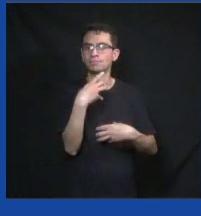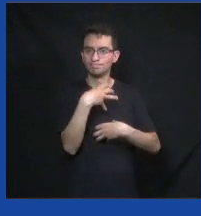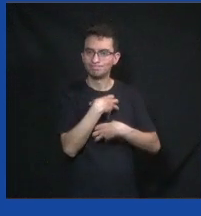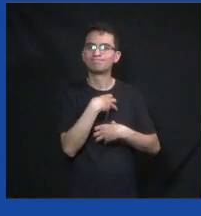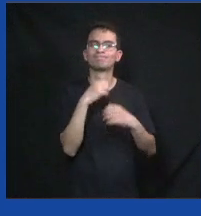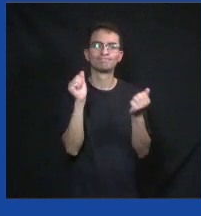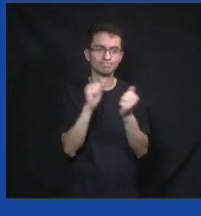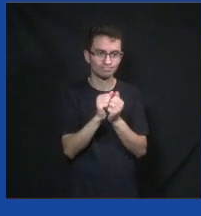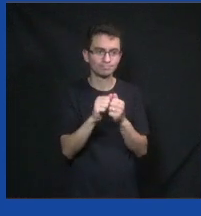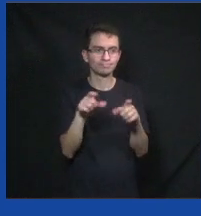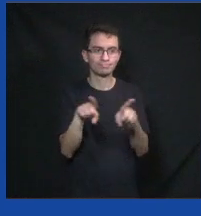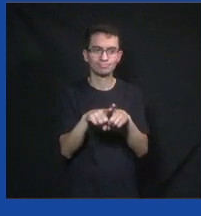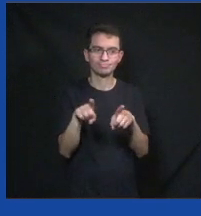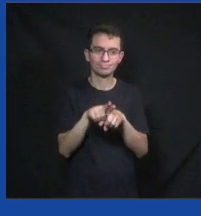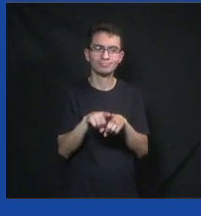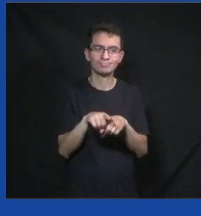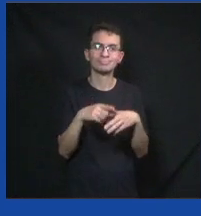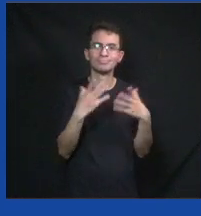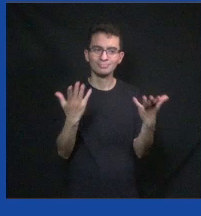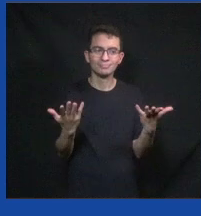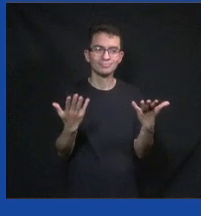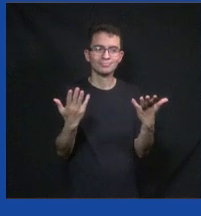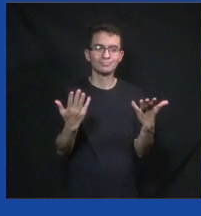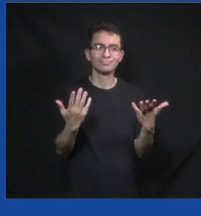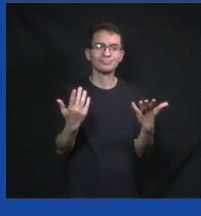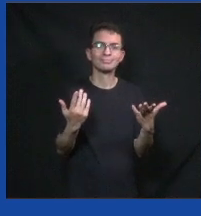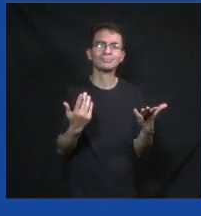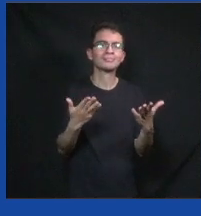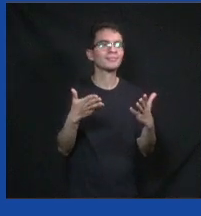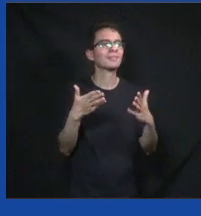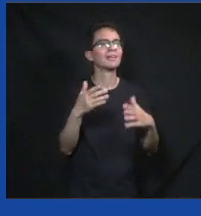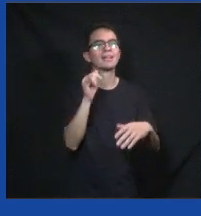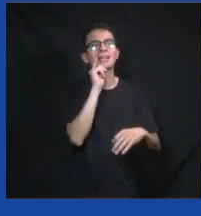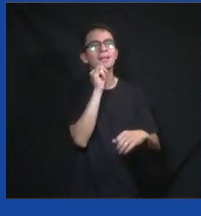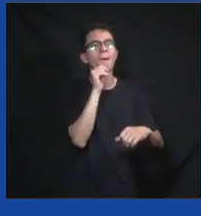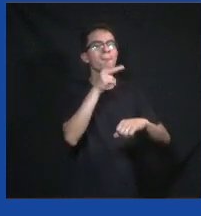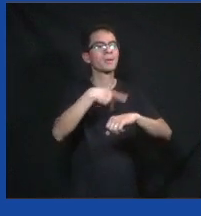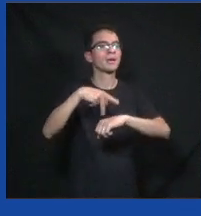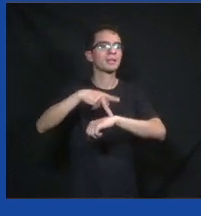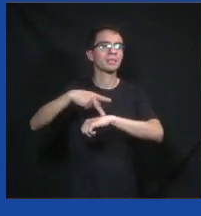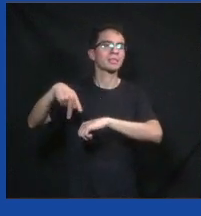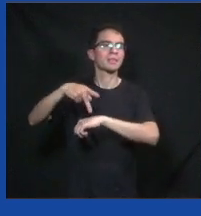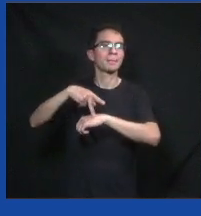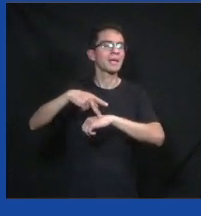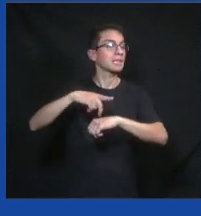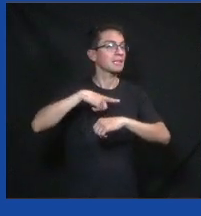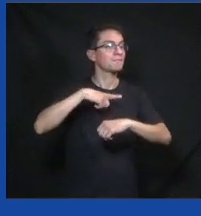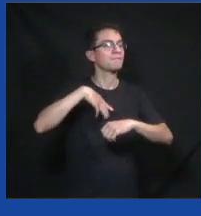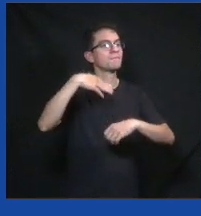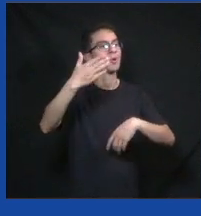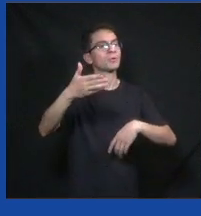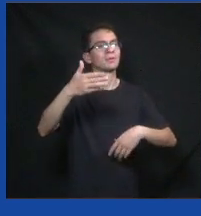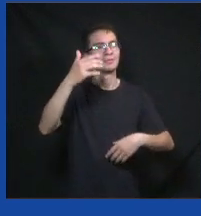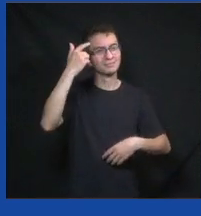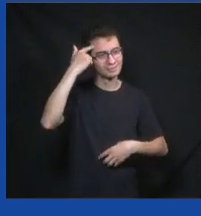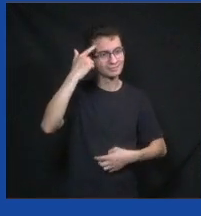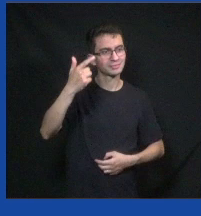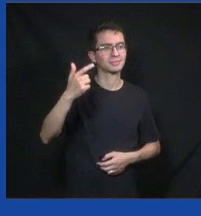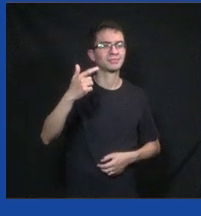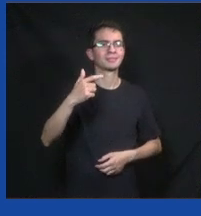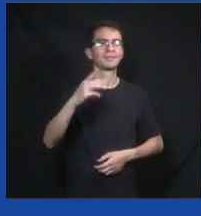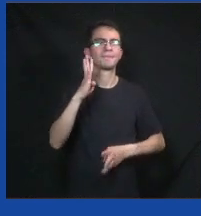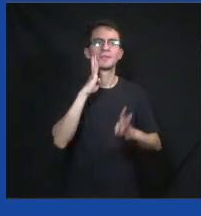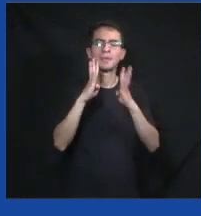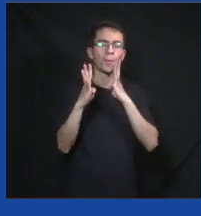reconhecimentos tanto nacionais quanto internacionais. A gente, uma das pouquíssimas de startups que na F8, que é o evento global do Facebook, foi